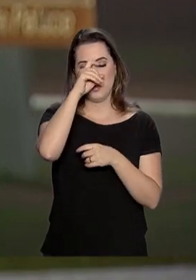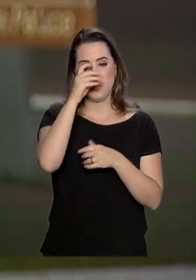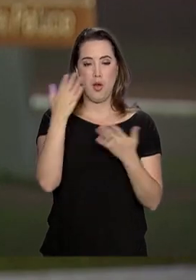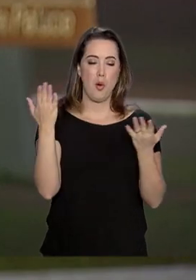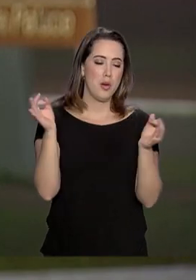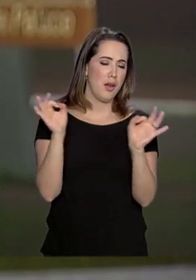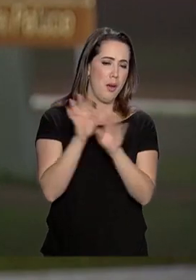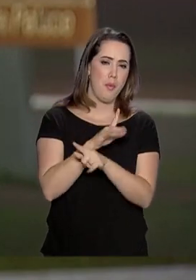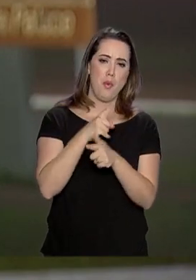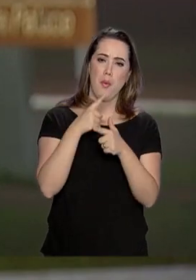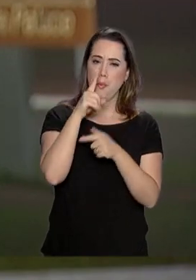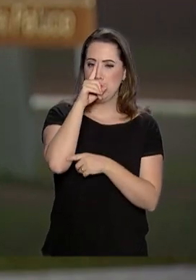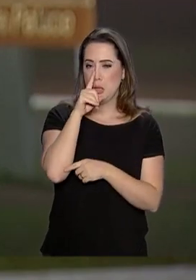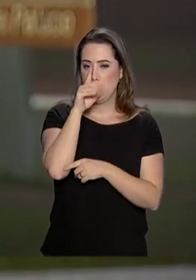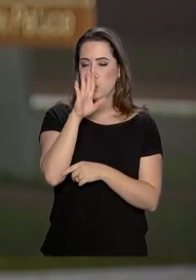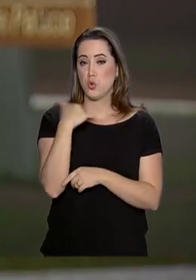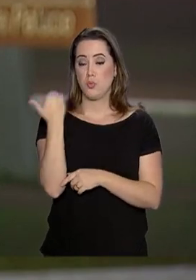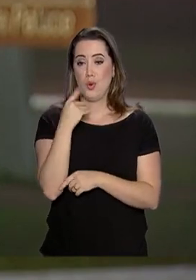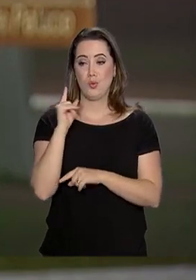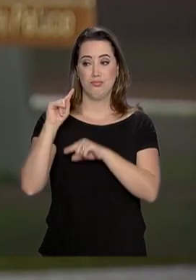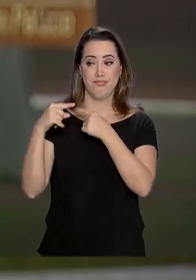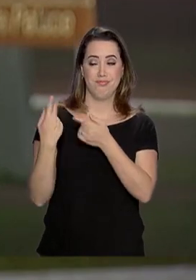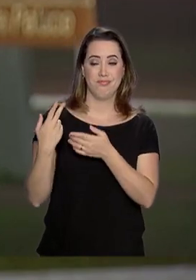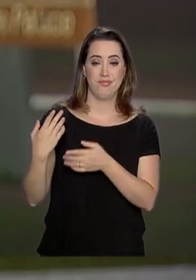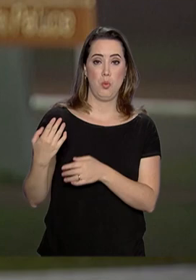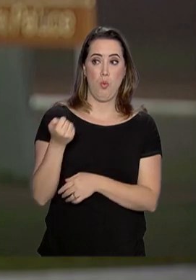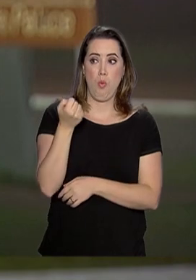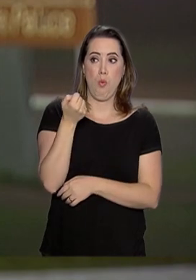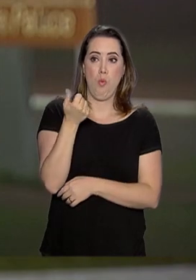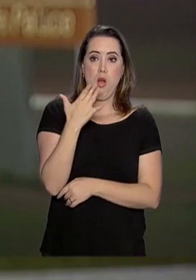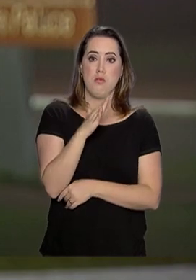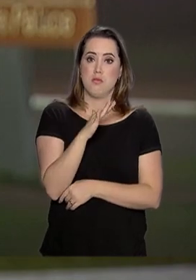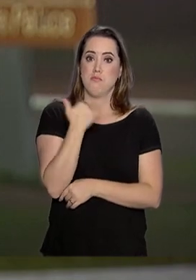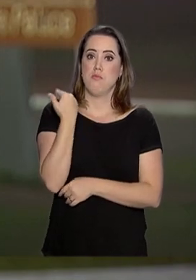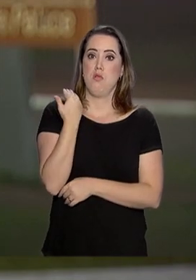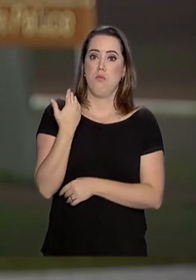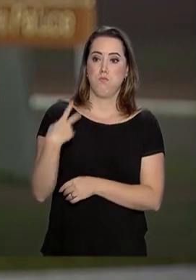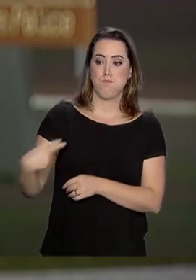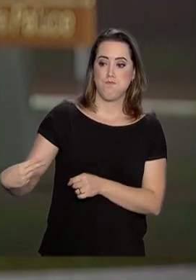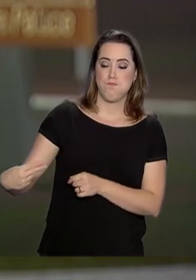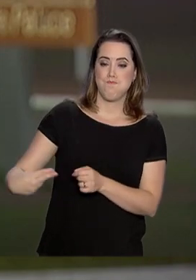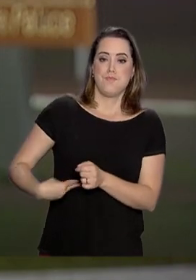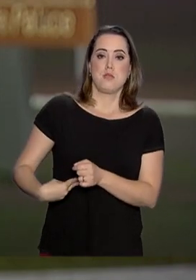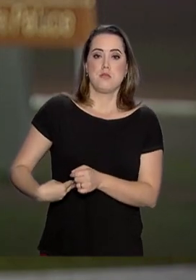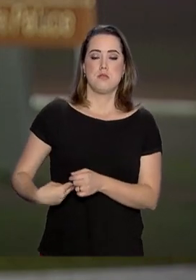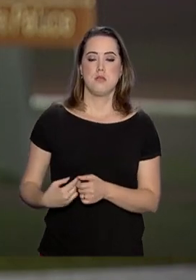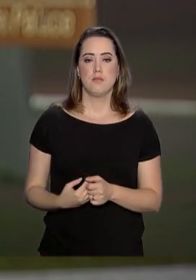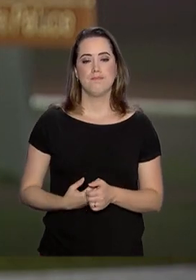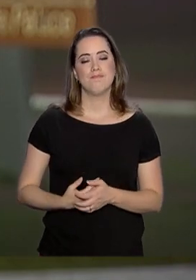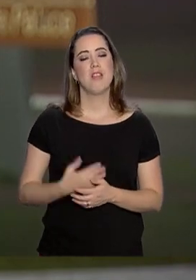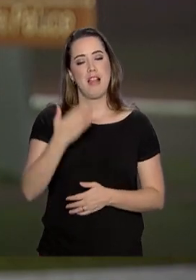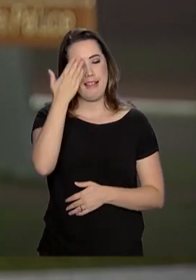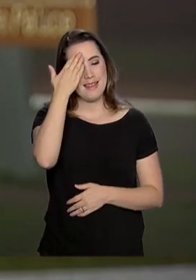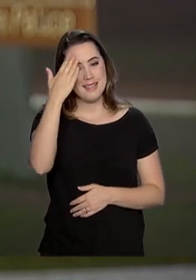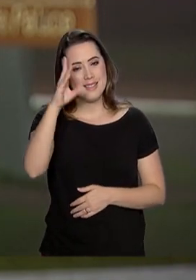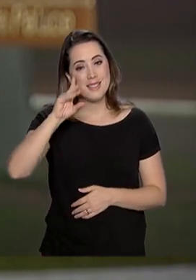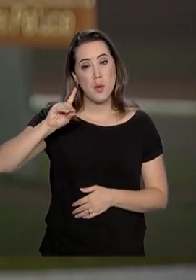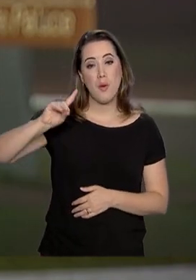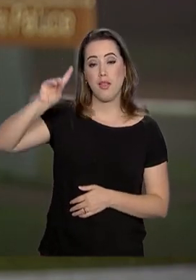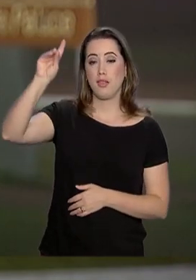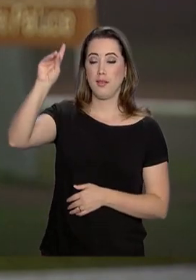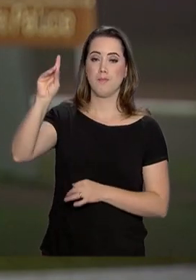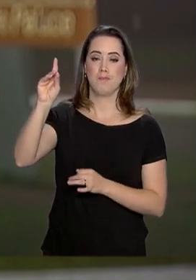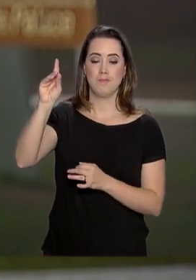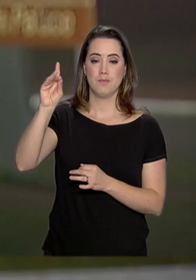definitivamente após a tentativa de assassinato que ele sofreu. Ele agradeceu a Deus e comemorou